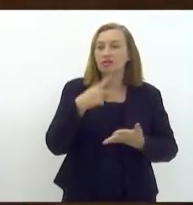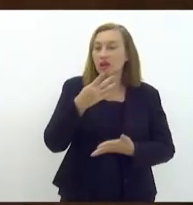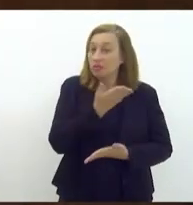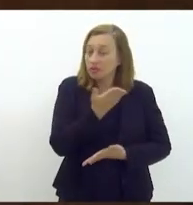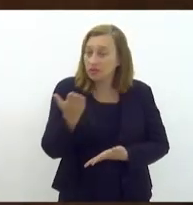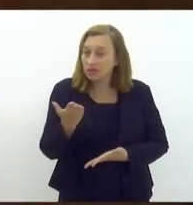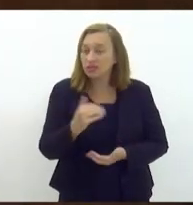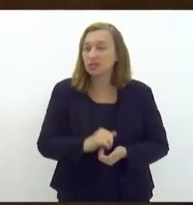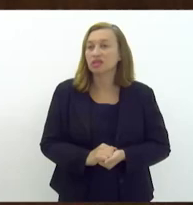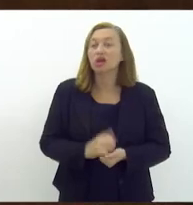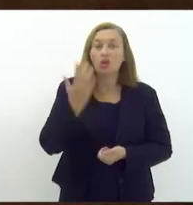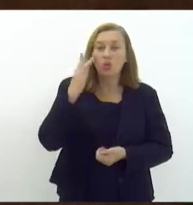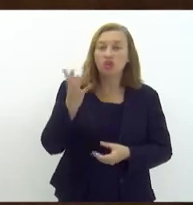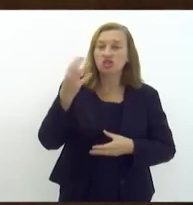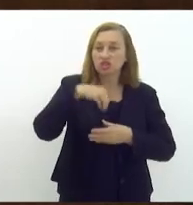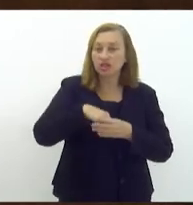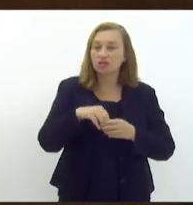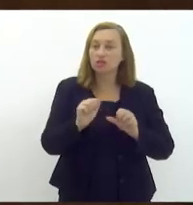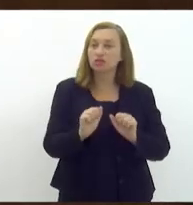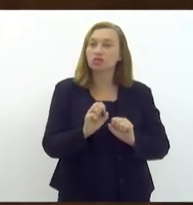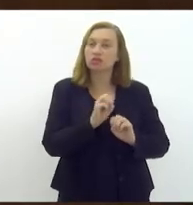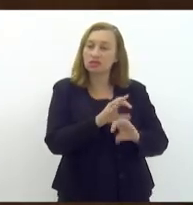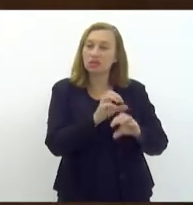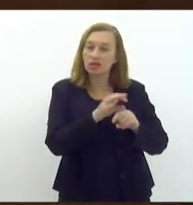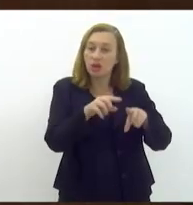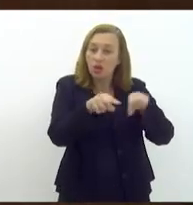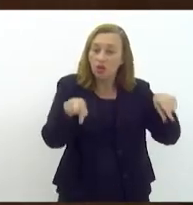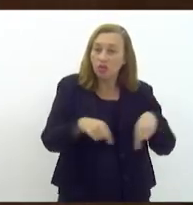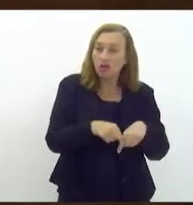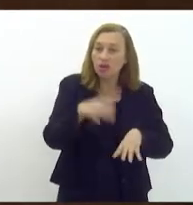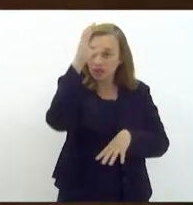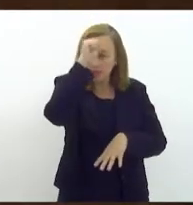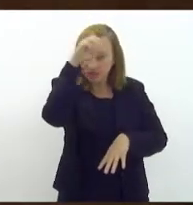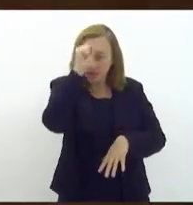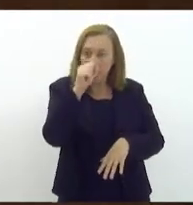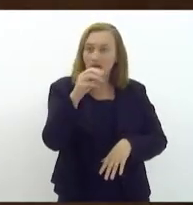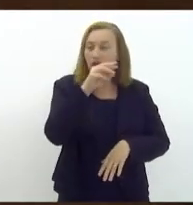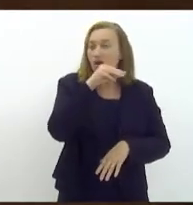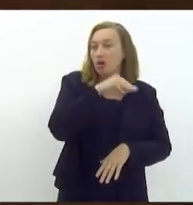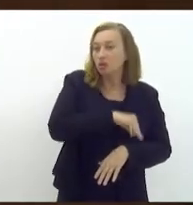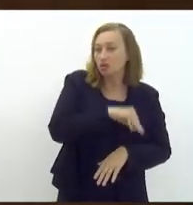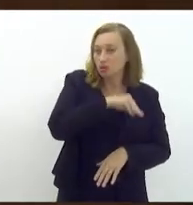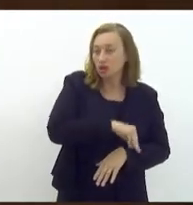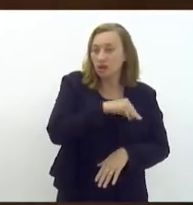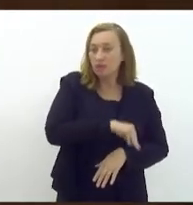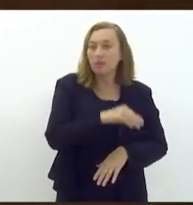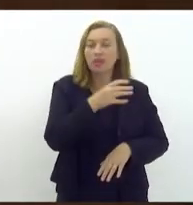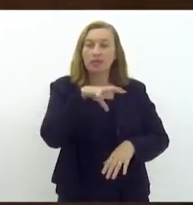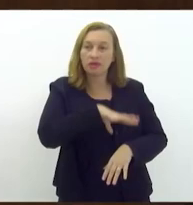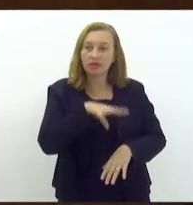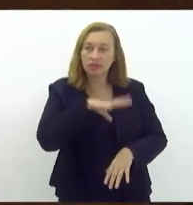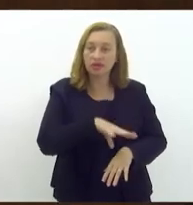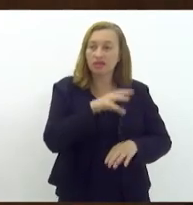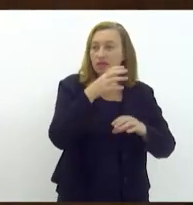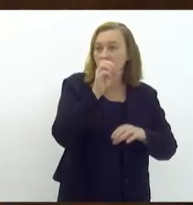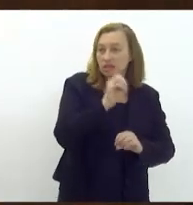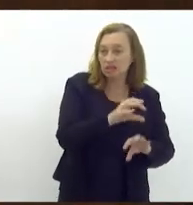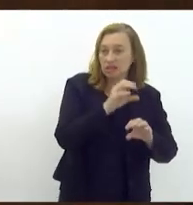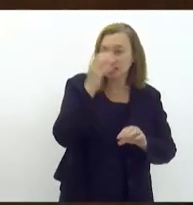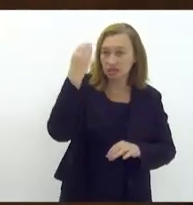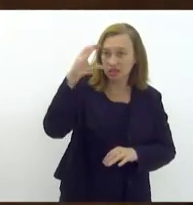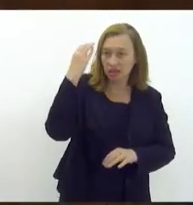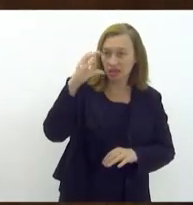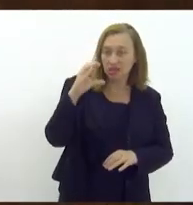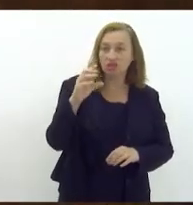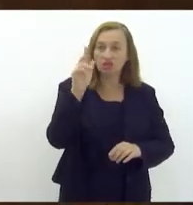vocês eu acho que dentro da sala de aula o lugar é de a gente aprender português matemática ciência geografia é muito importante que